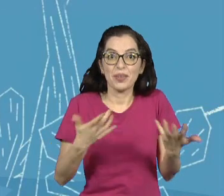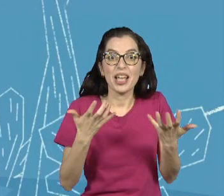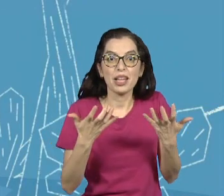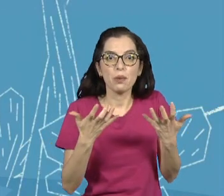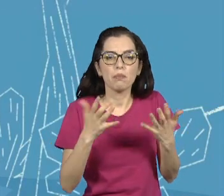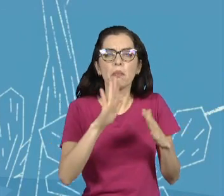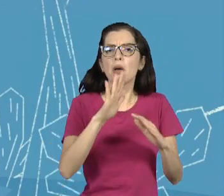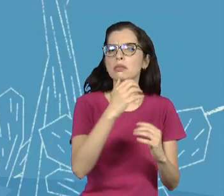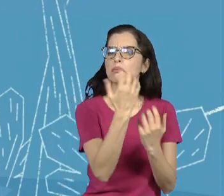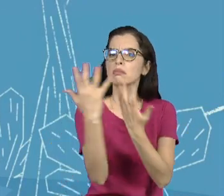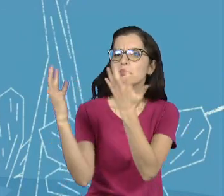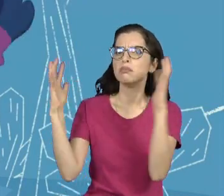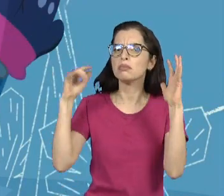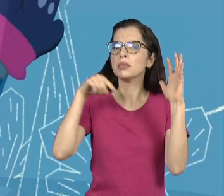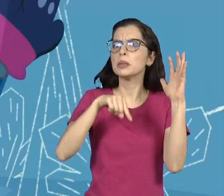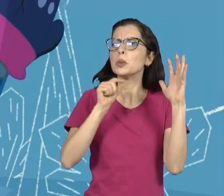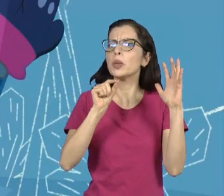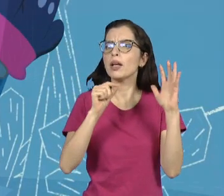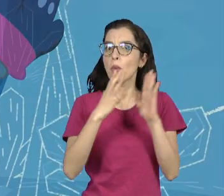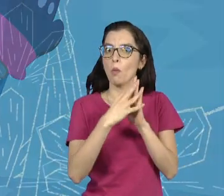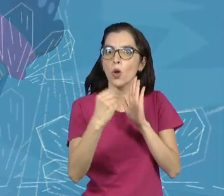que tal imitar um orangotango?